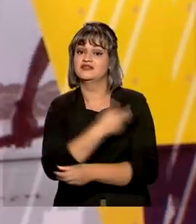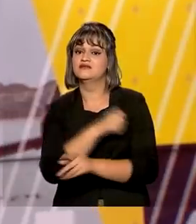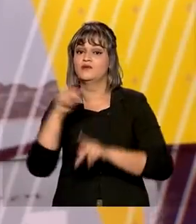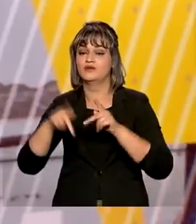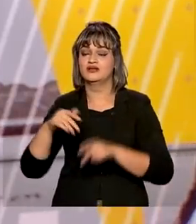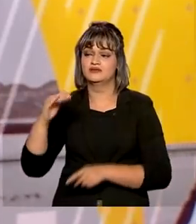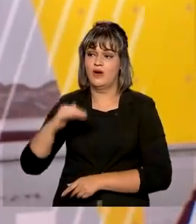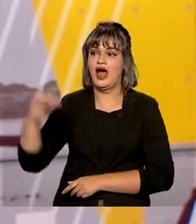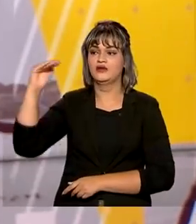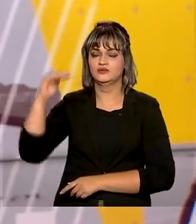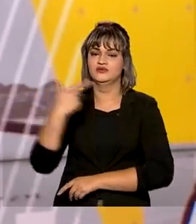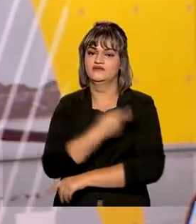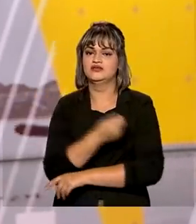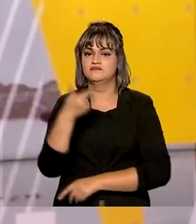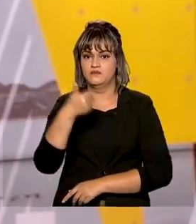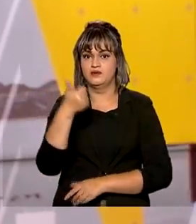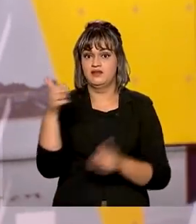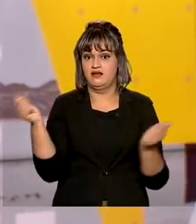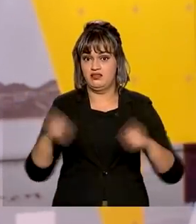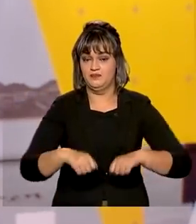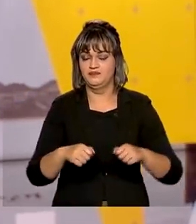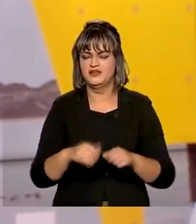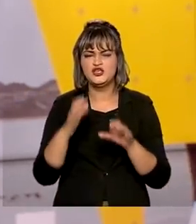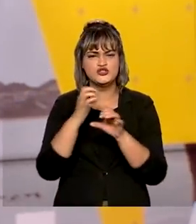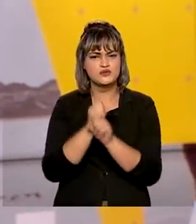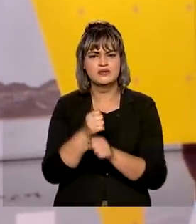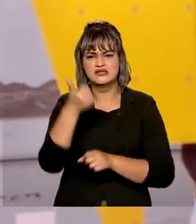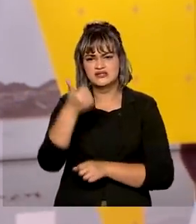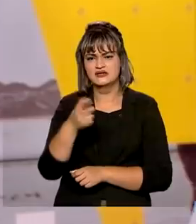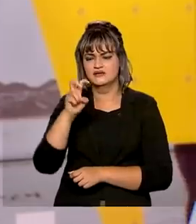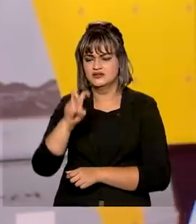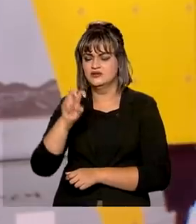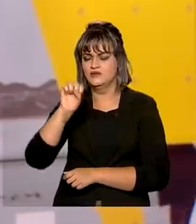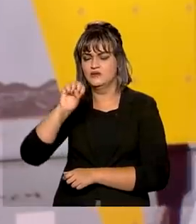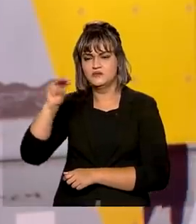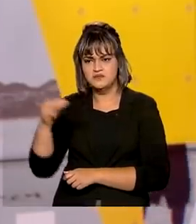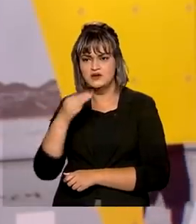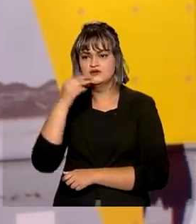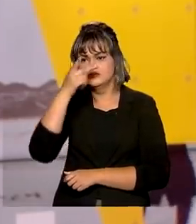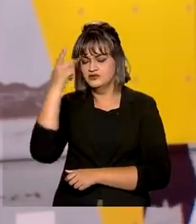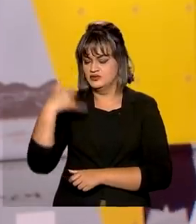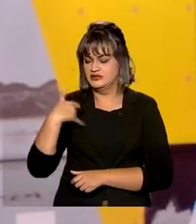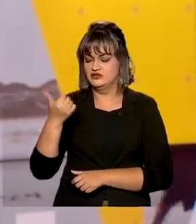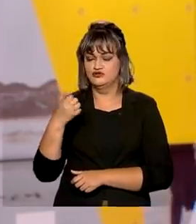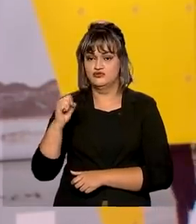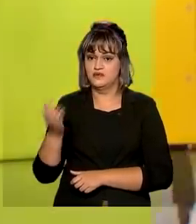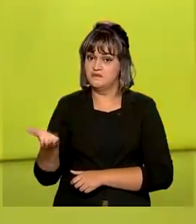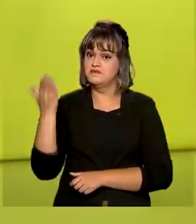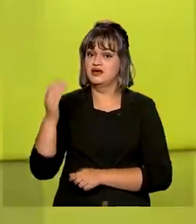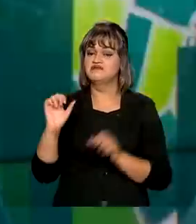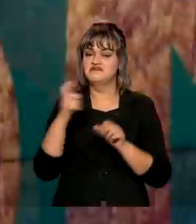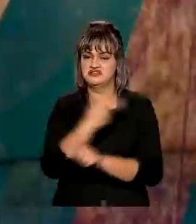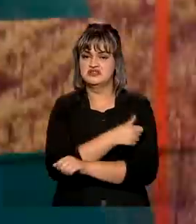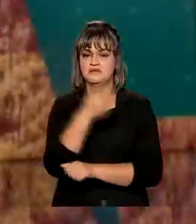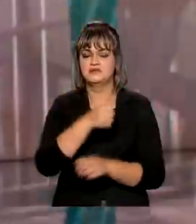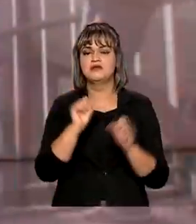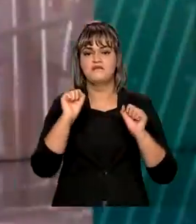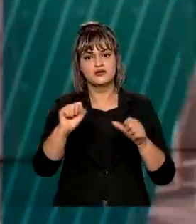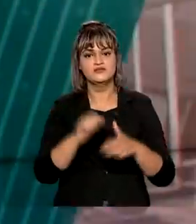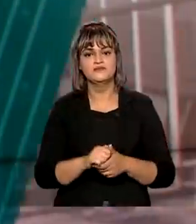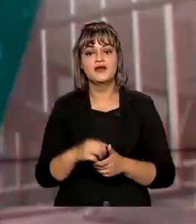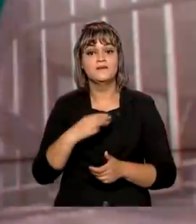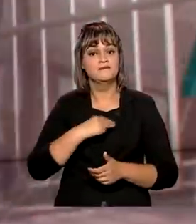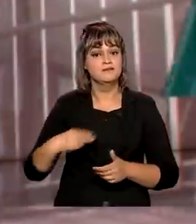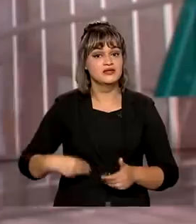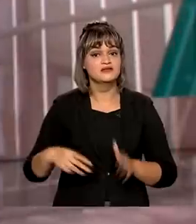adulta com a primeira dose. São mais de 158 milhões de brasileiros acima de 18 anos. O ministro Marcelo Queiroga